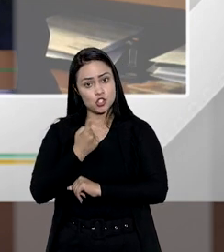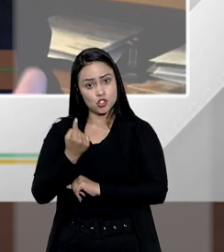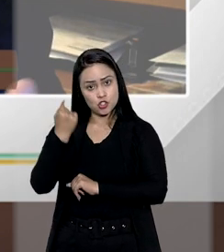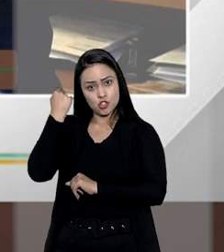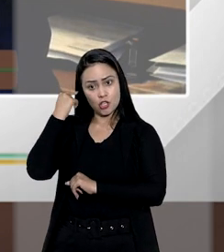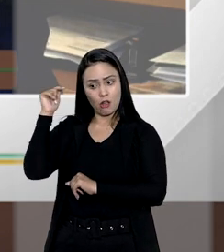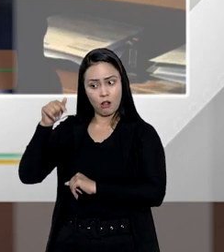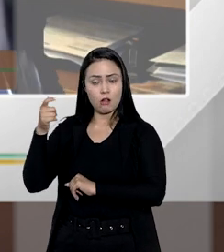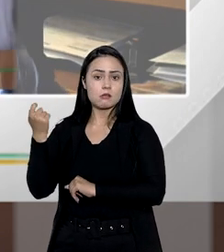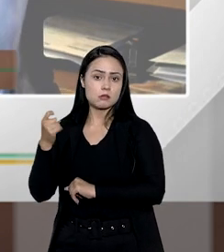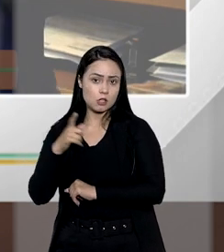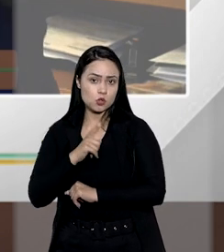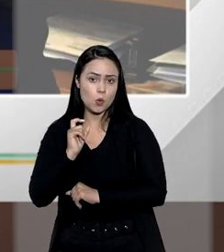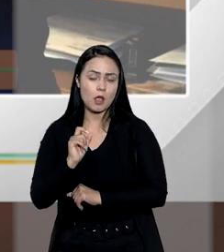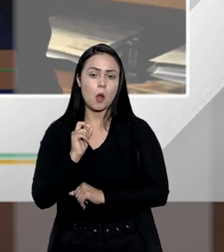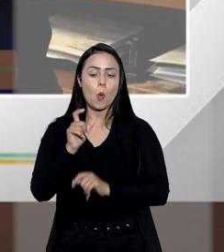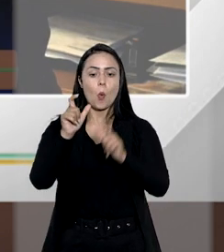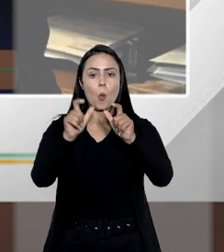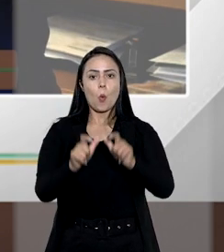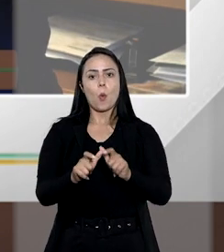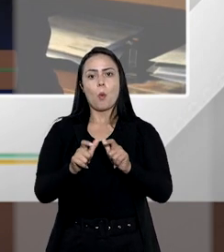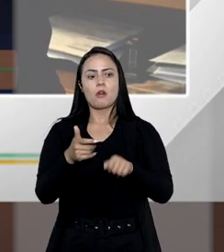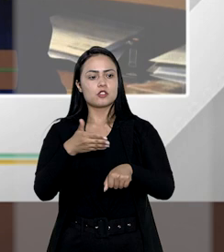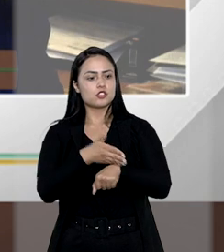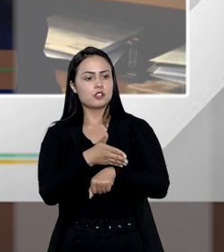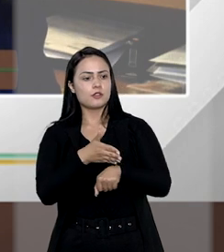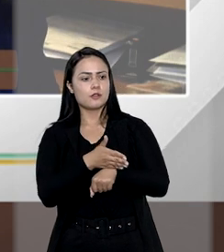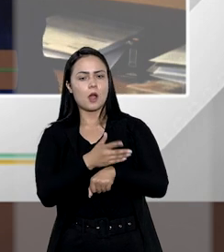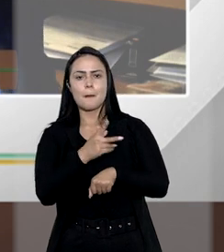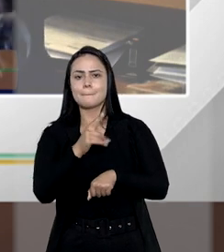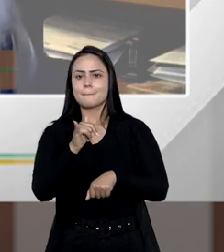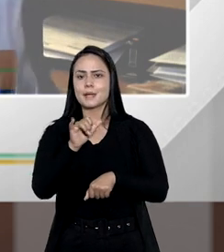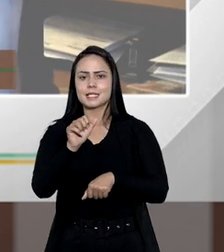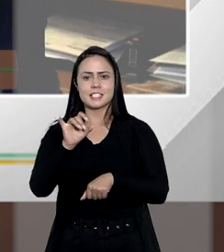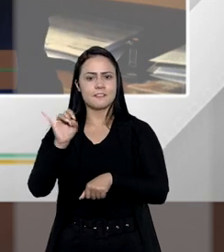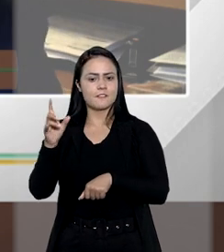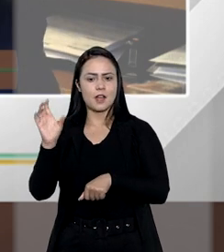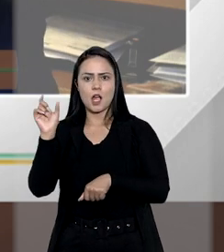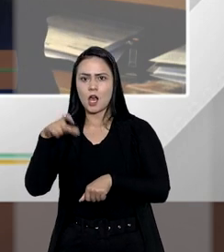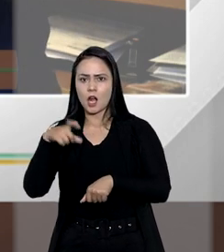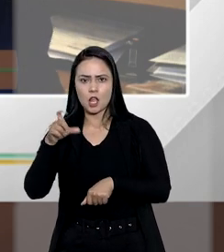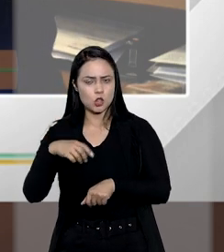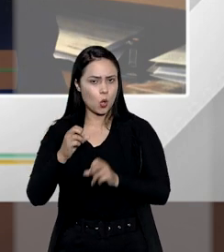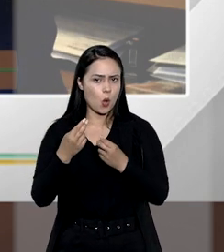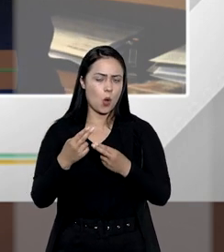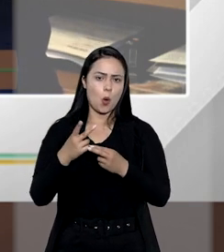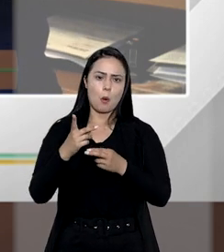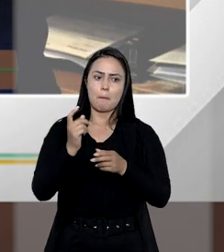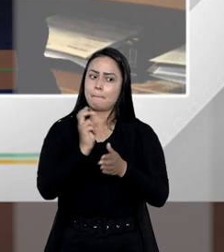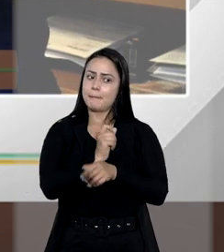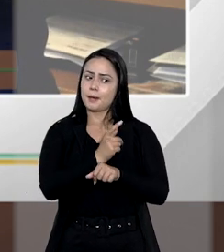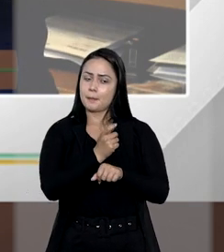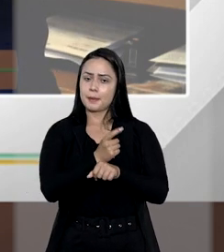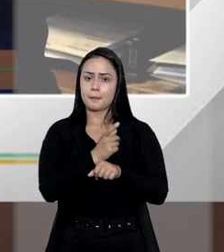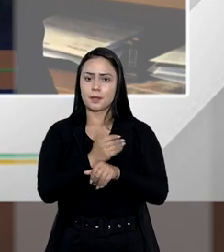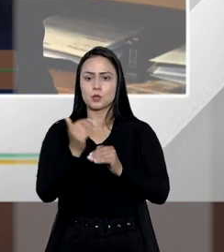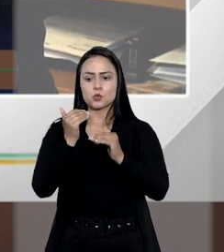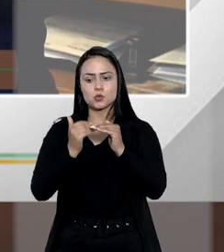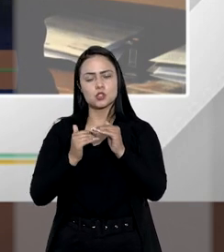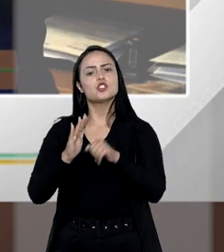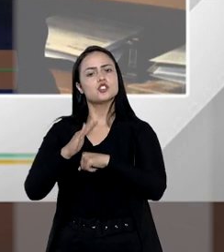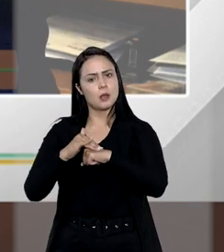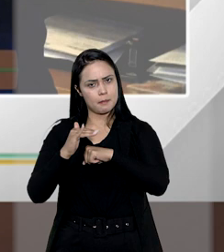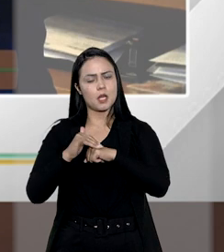naquela demanda, seja uma posição ativa ou passiva, credor ou devedor, os sucessores podem ser